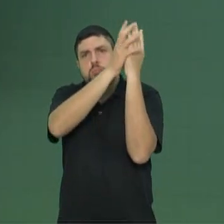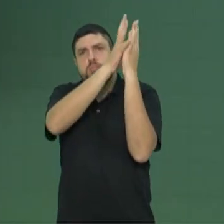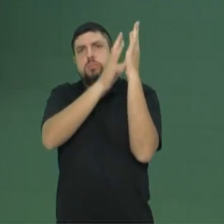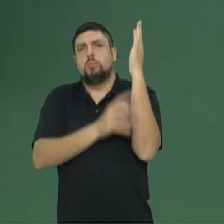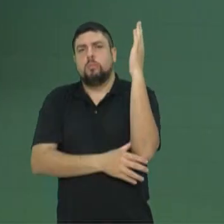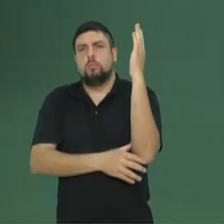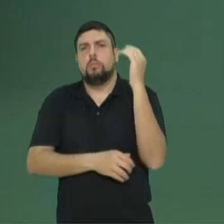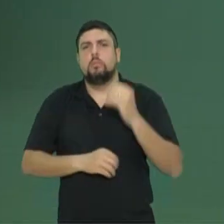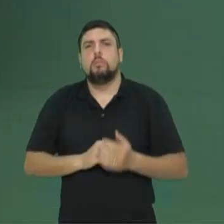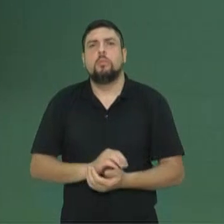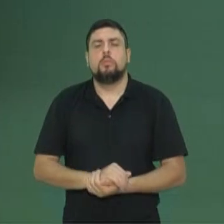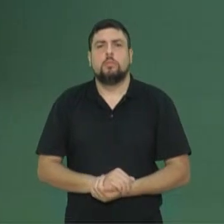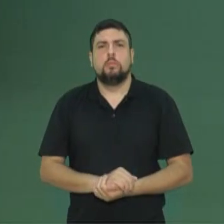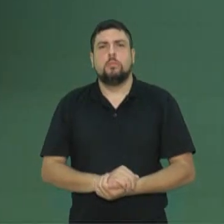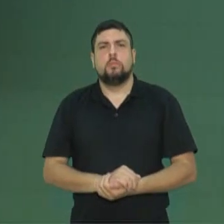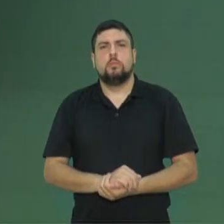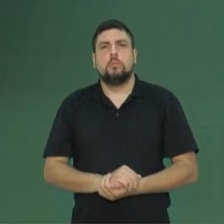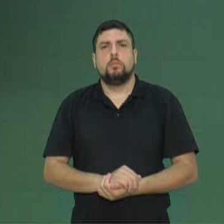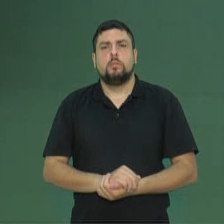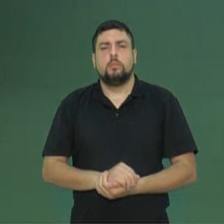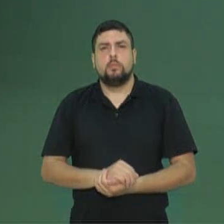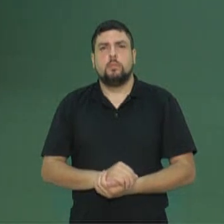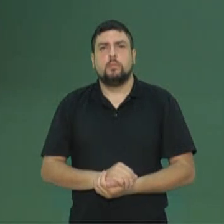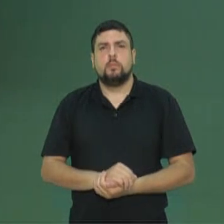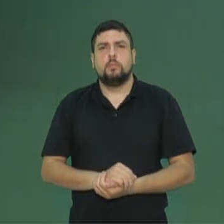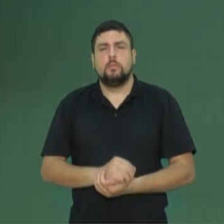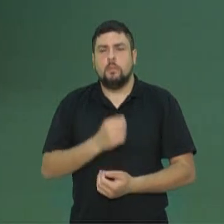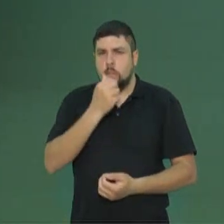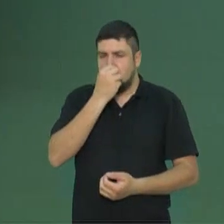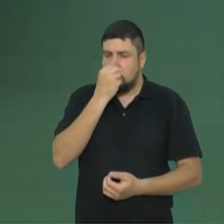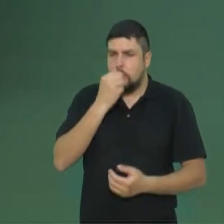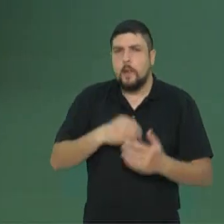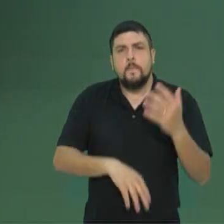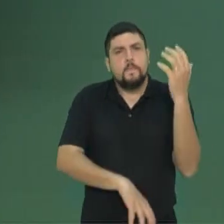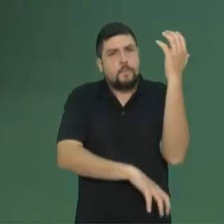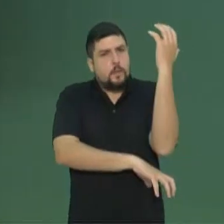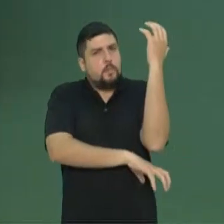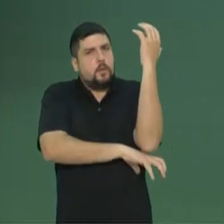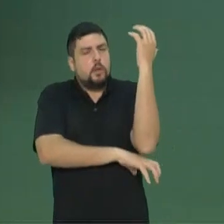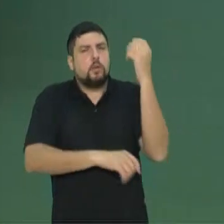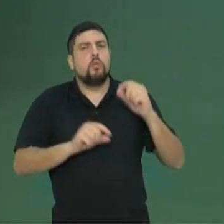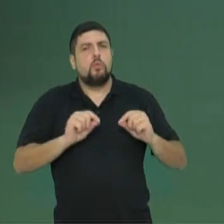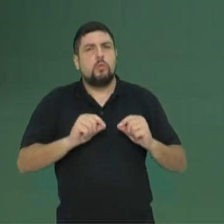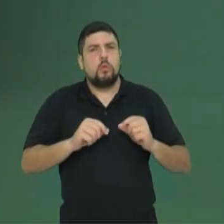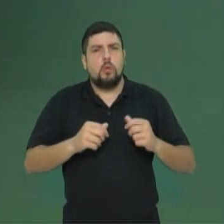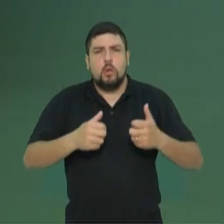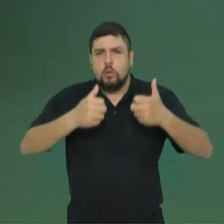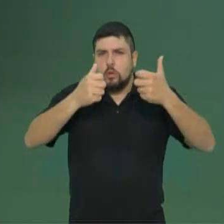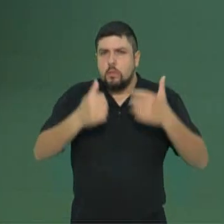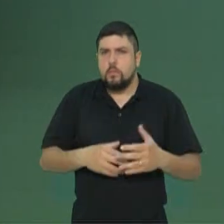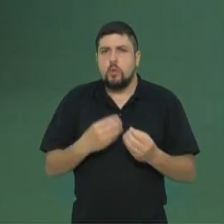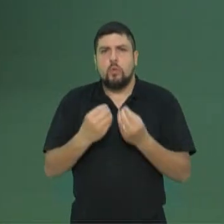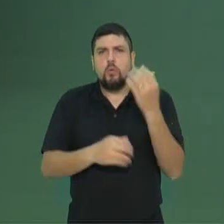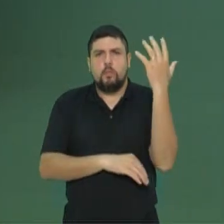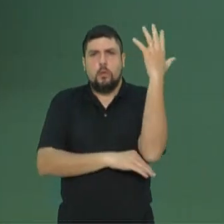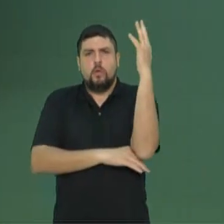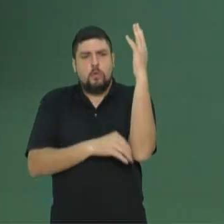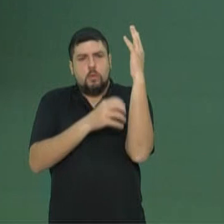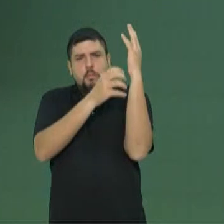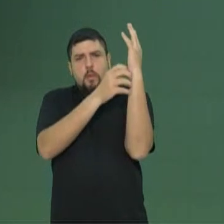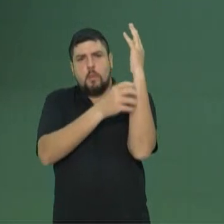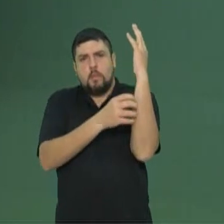aumentando. Vamos lá. Por falar em raiz, aí começamos a trabalhar os órgãos vegetais e as